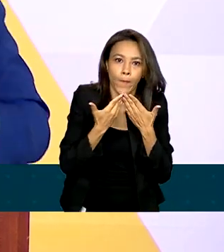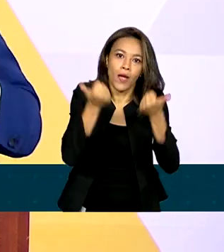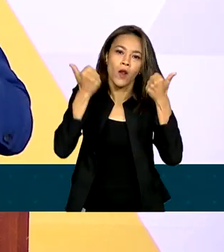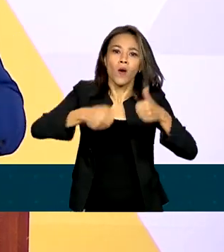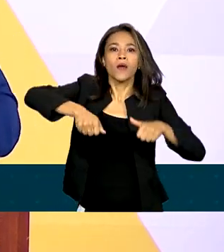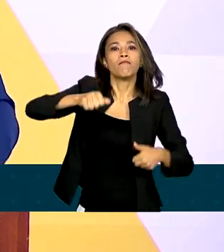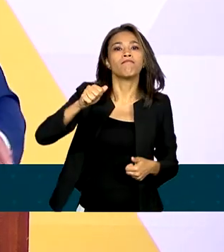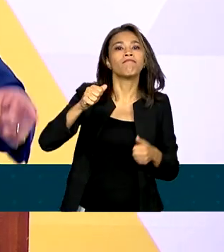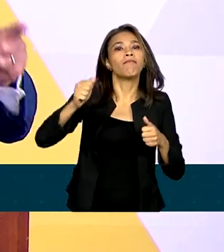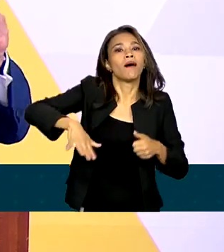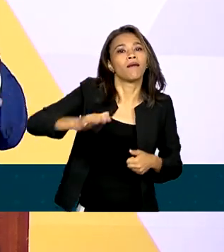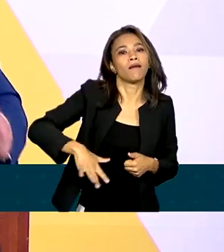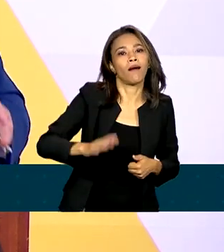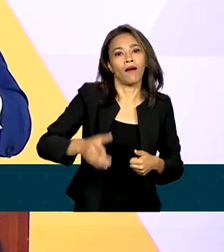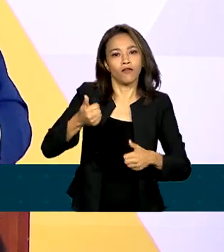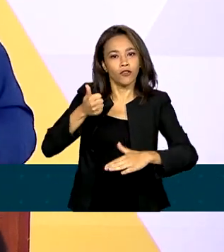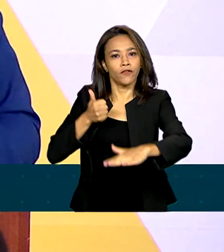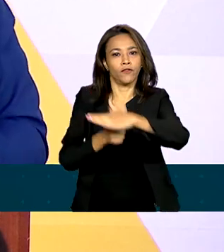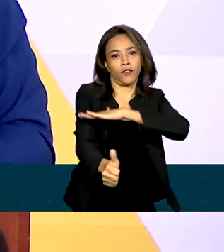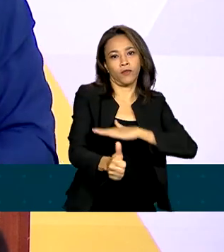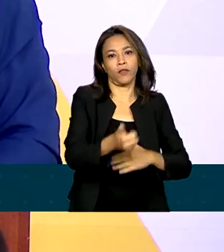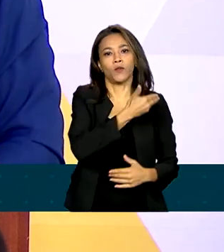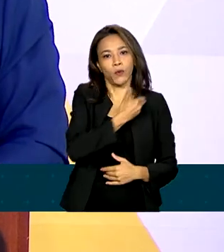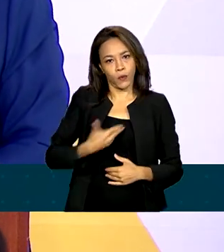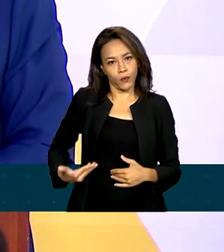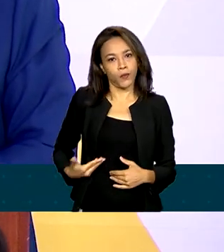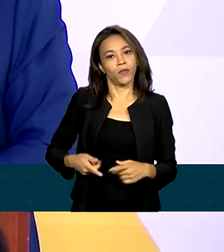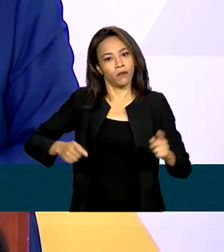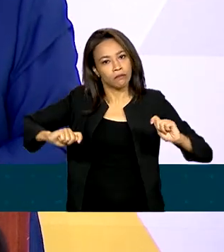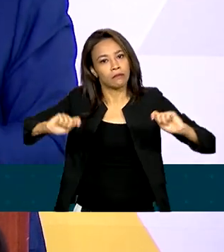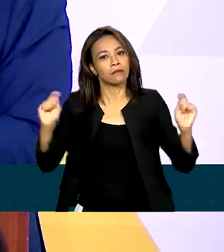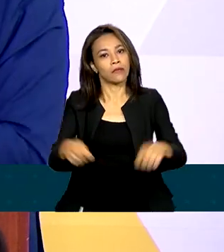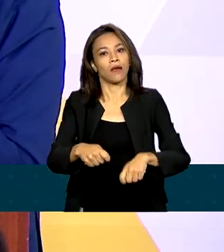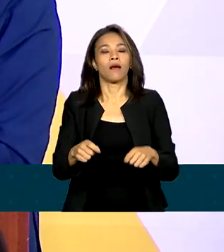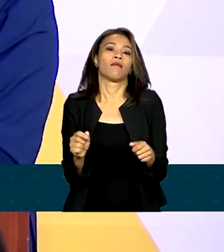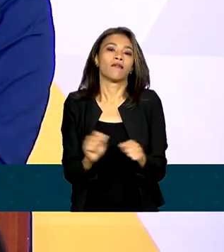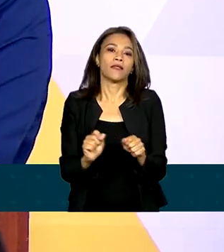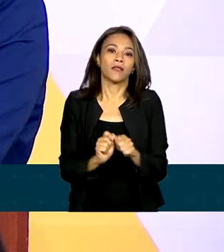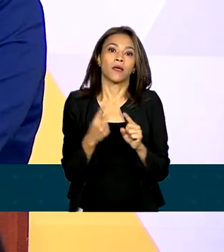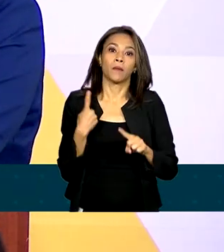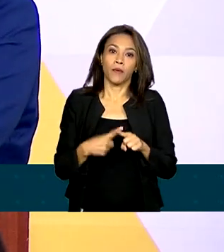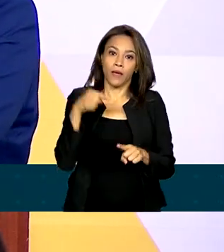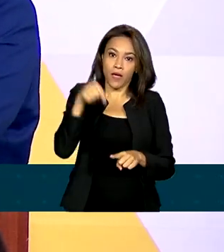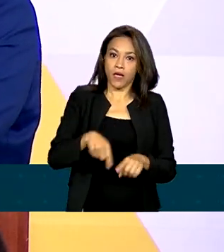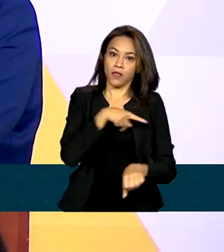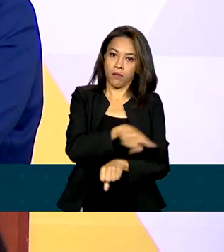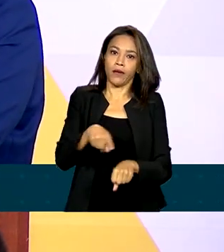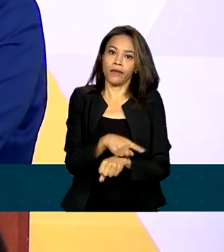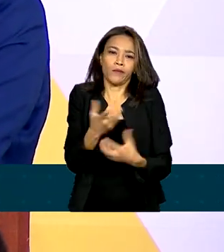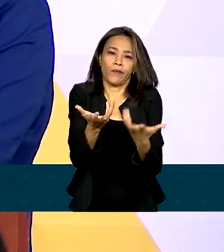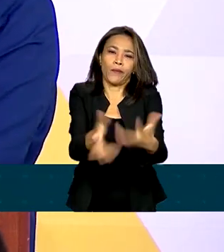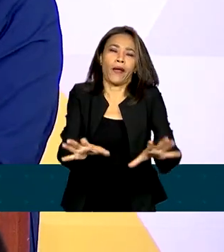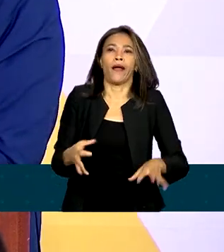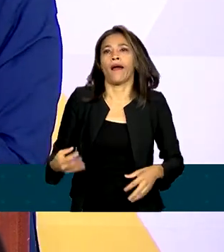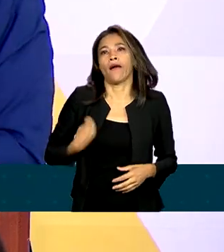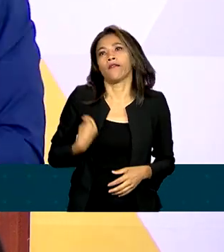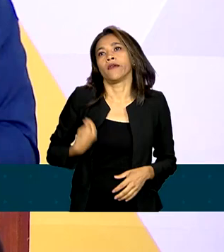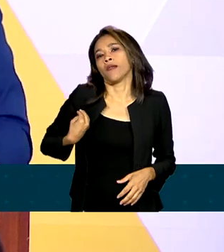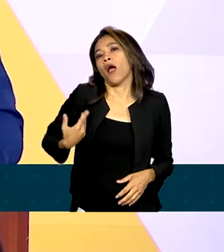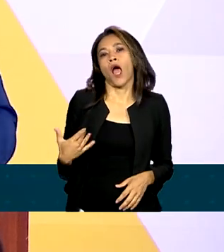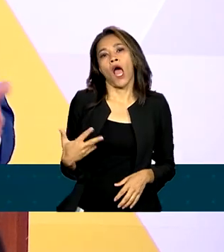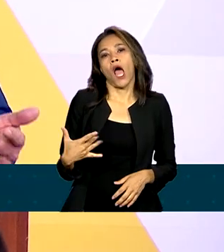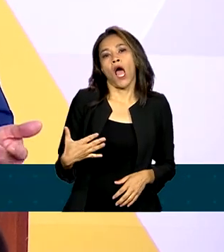barato investimento que o Estado pode fazer. Porque esse país não quer a vida inteira ser